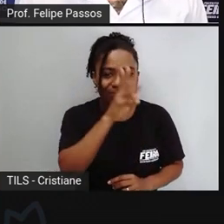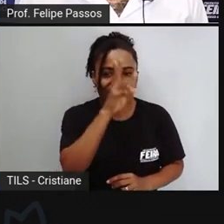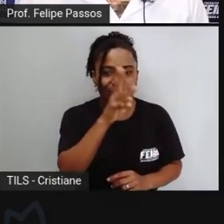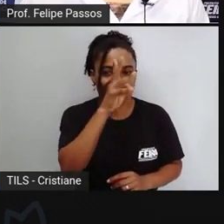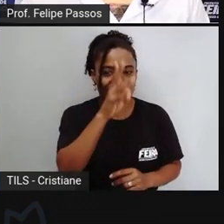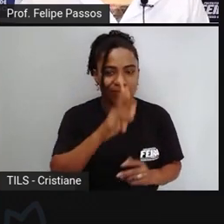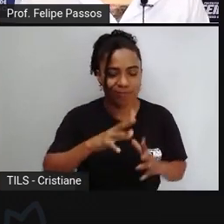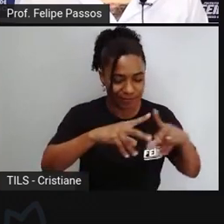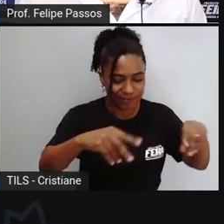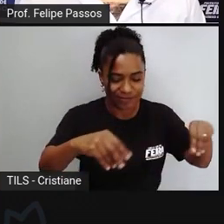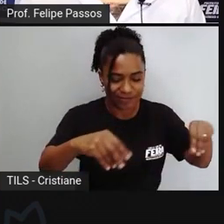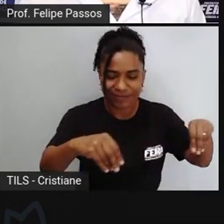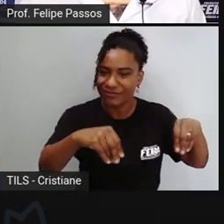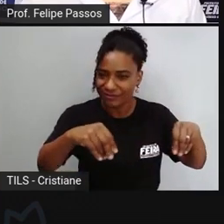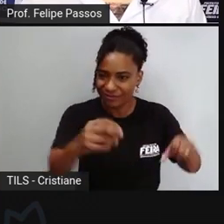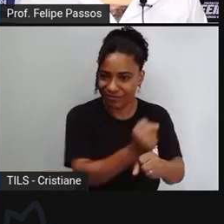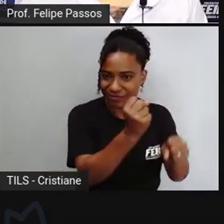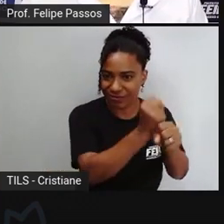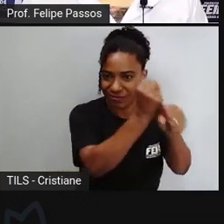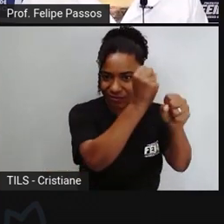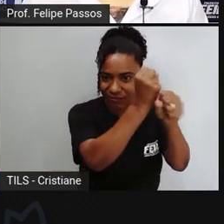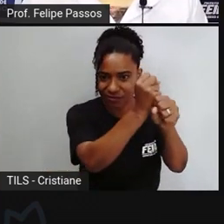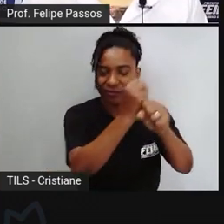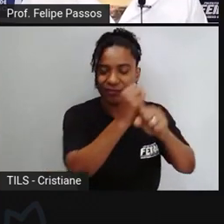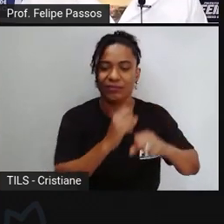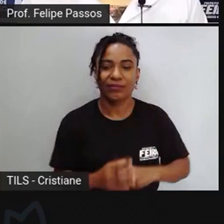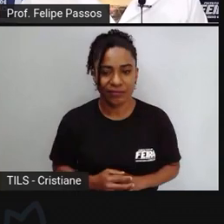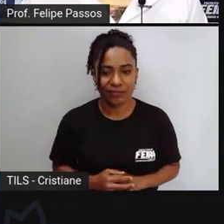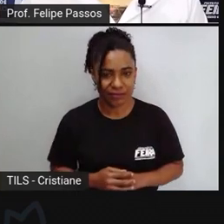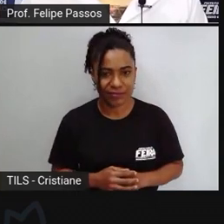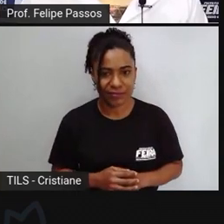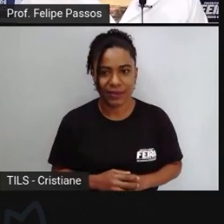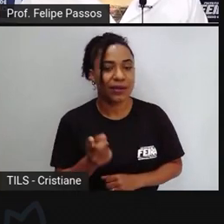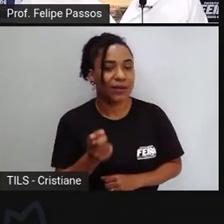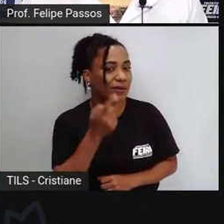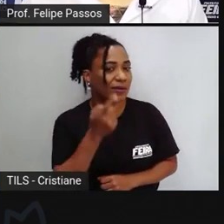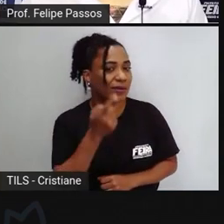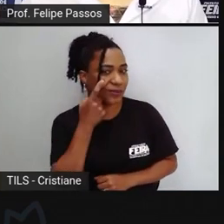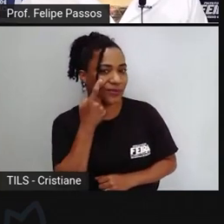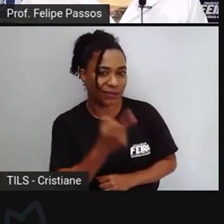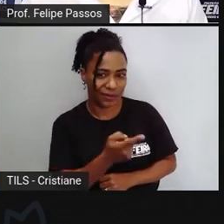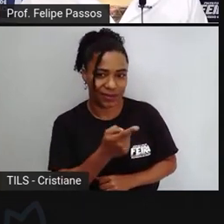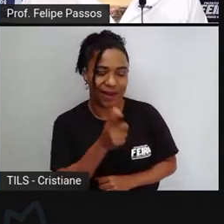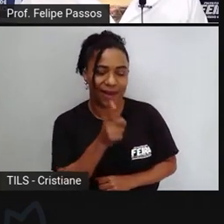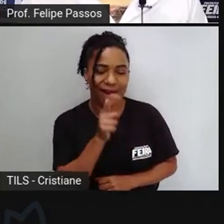quando da primeira enchente natural